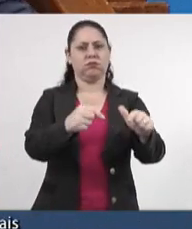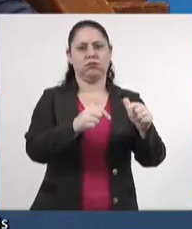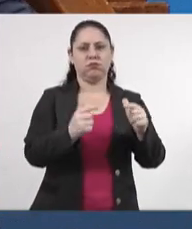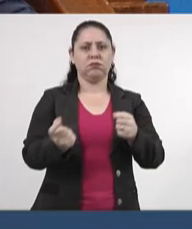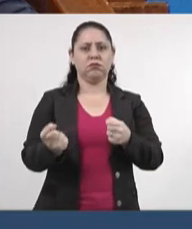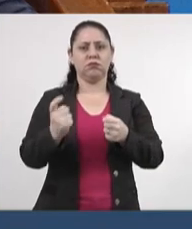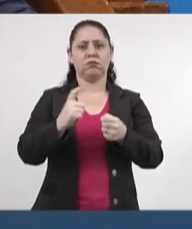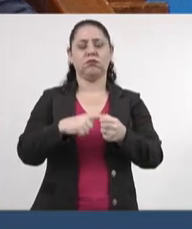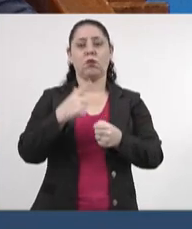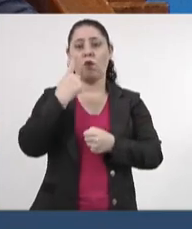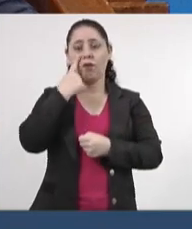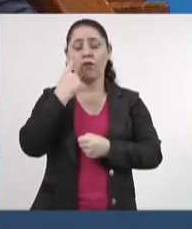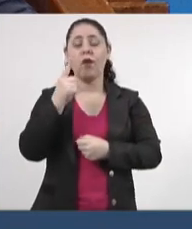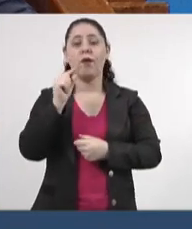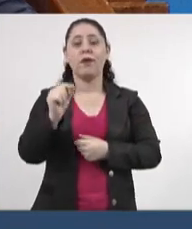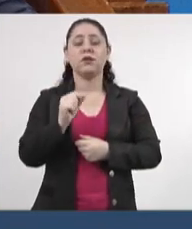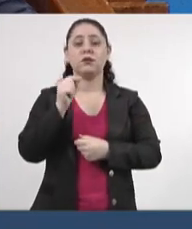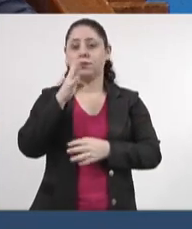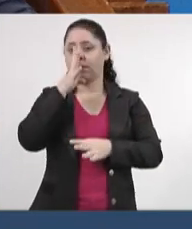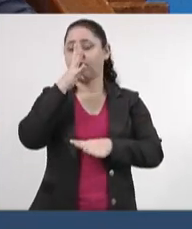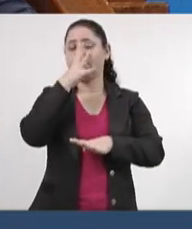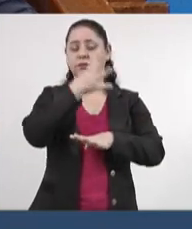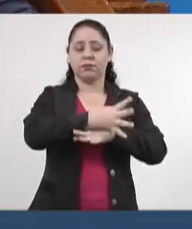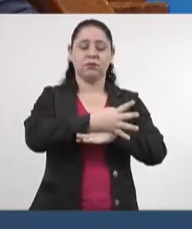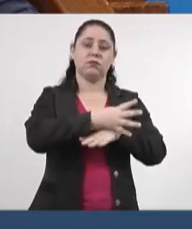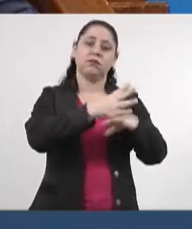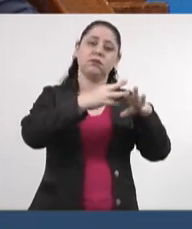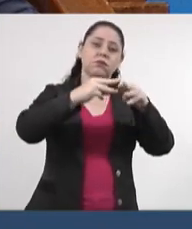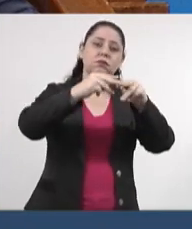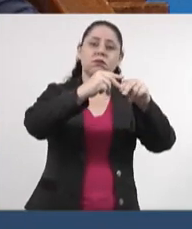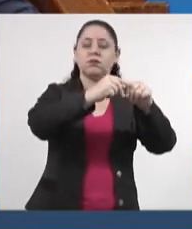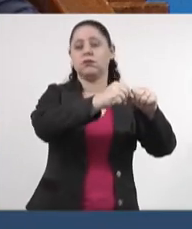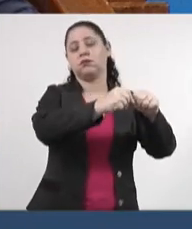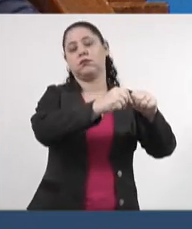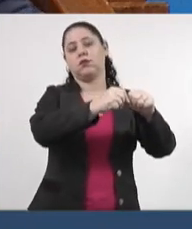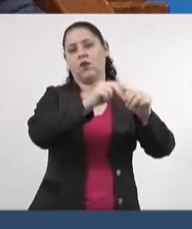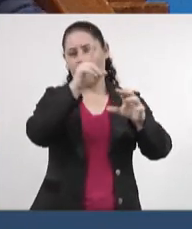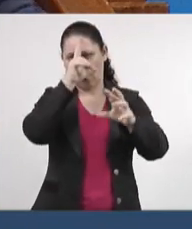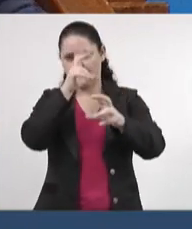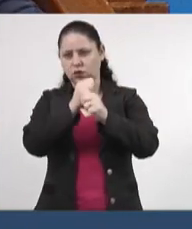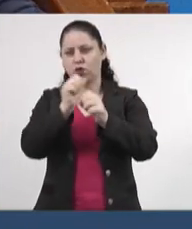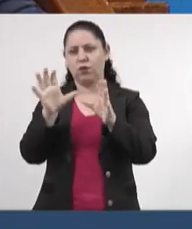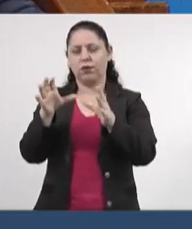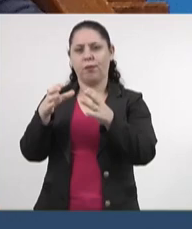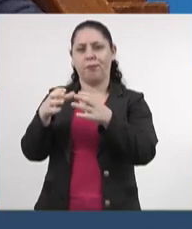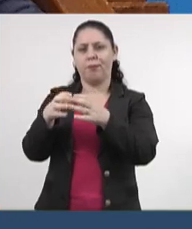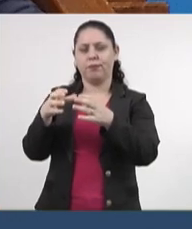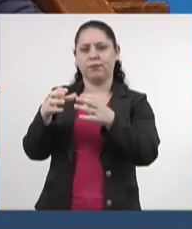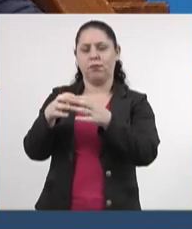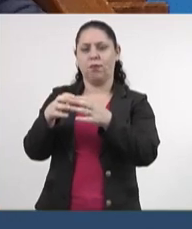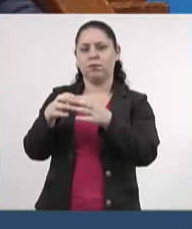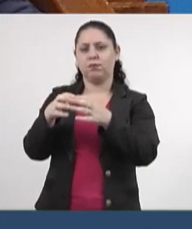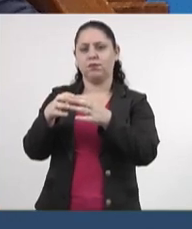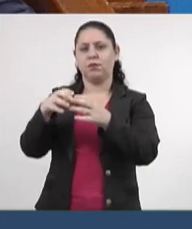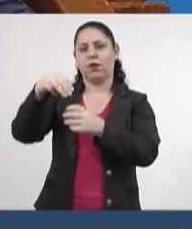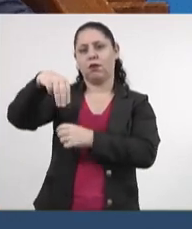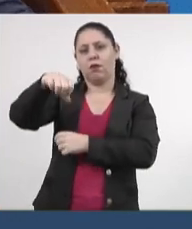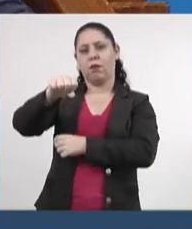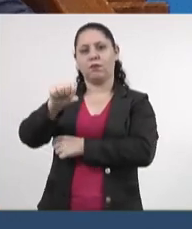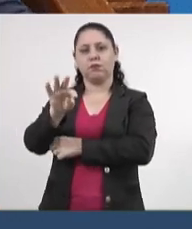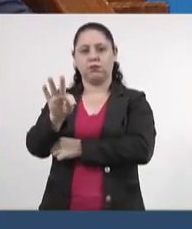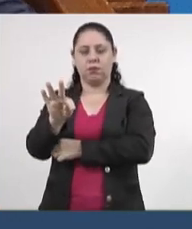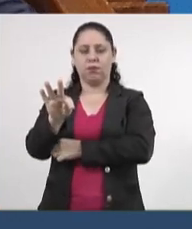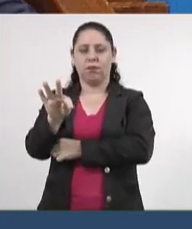nós voltamos a ver invasões de terra, fortalecimento de grupos como o MST,